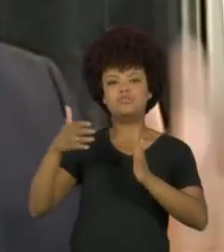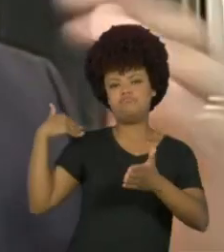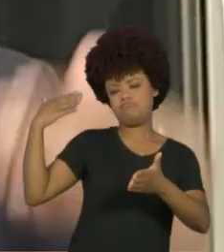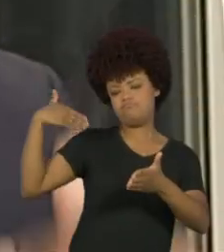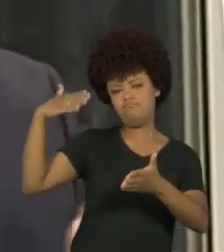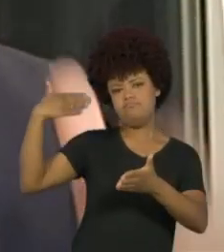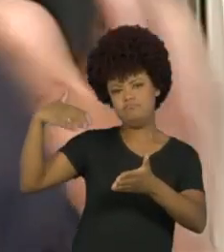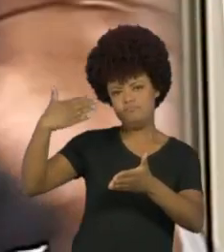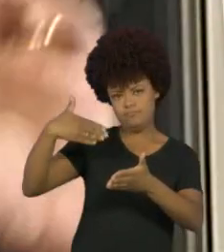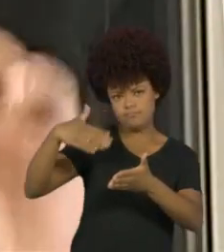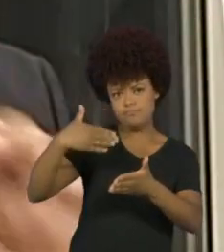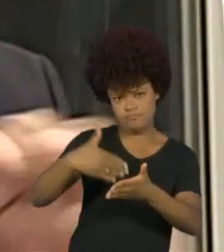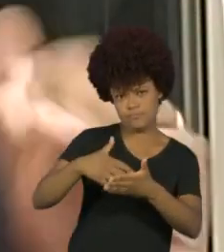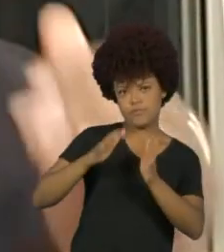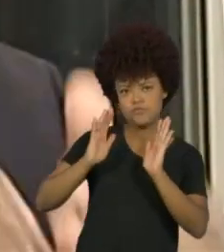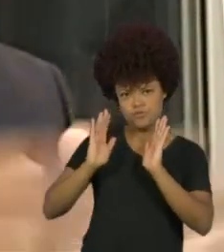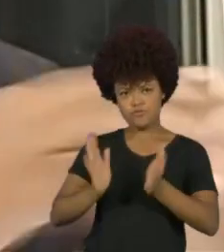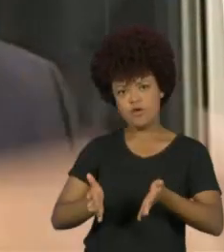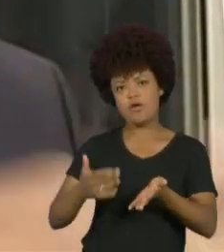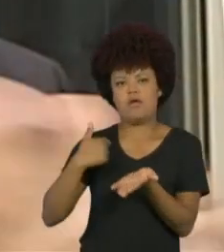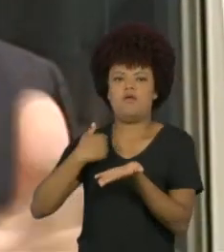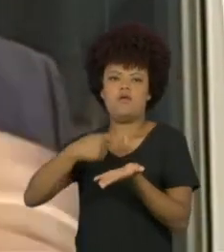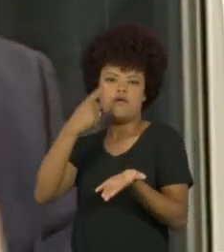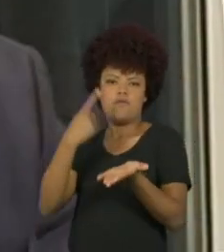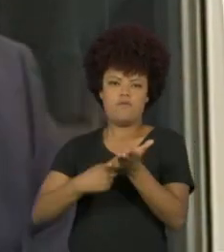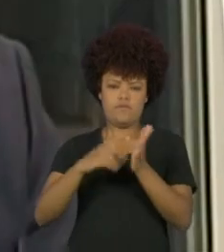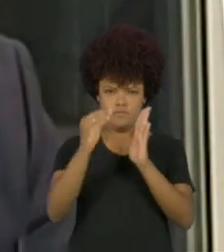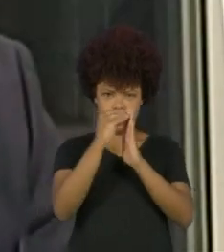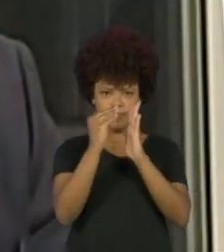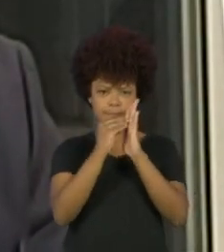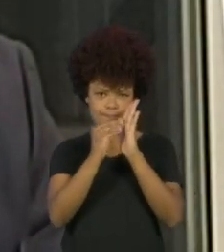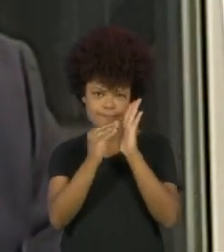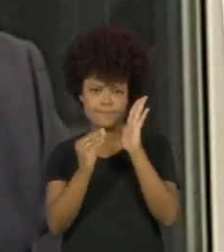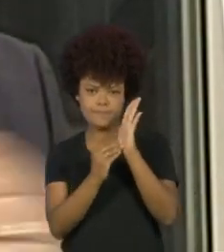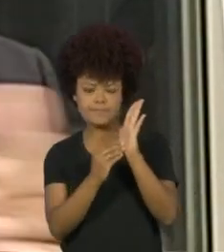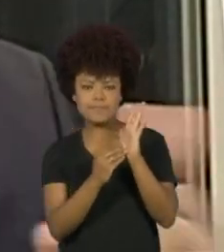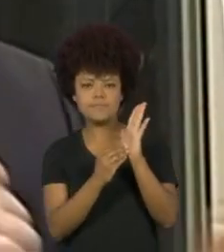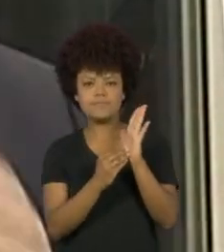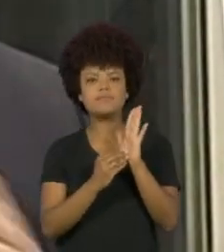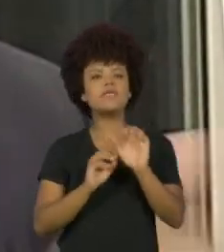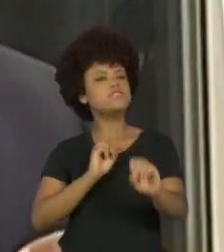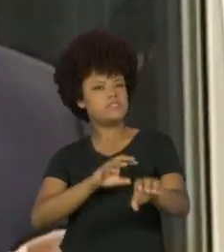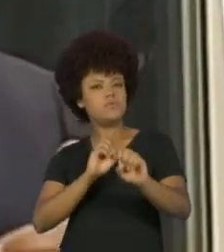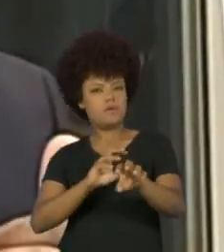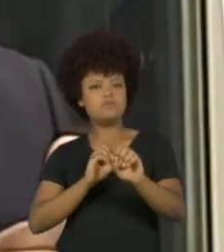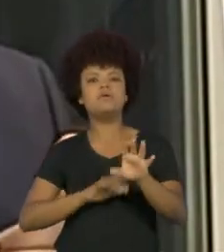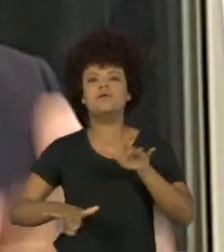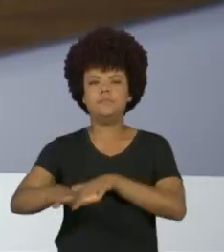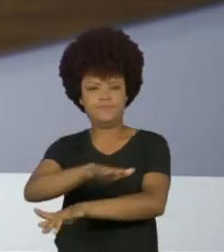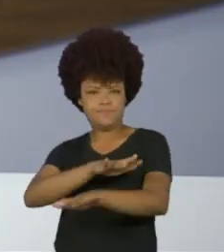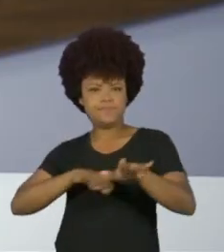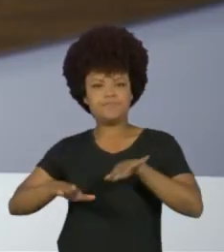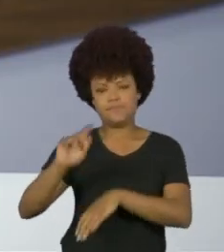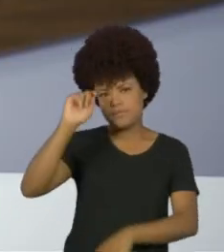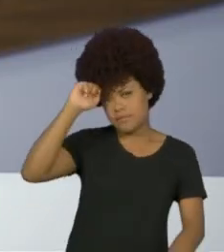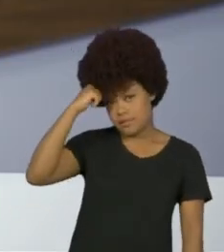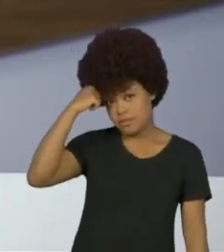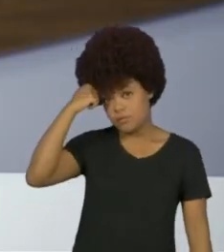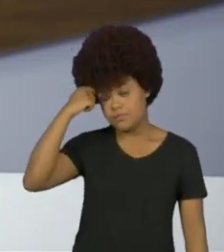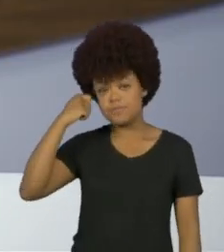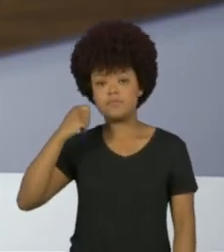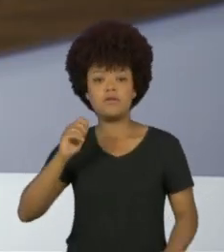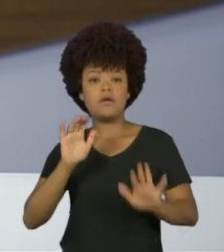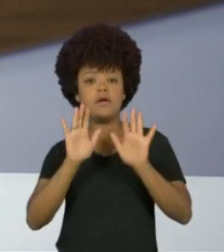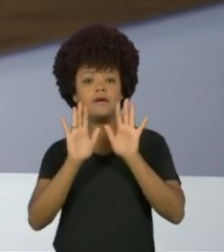agendas, que são agendas que se enquadram dentro de reivindicações históricas do movimento negro, não significa dizer que na sua organização